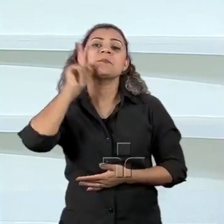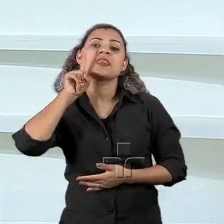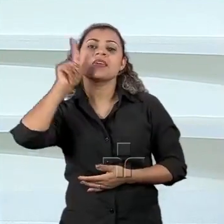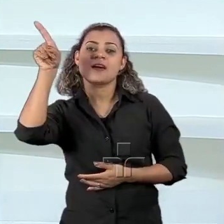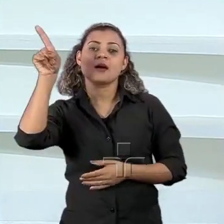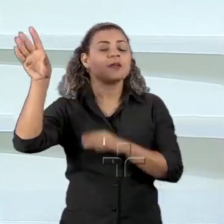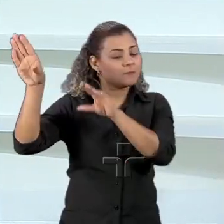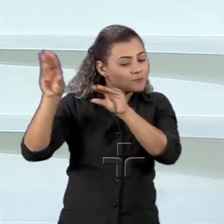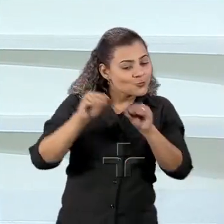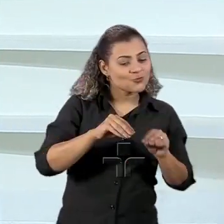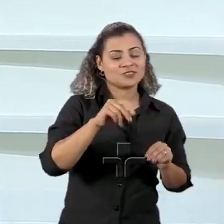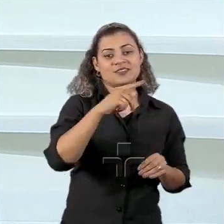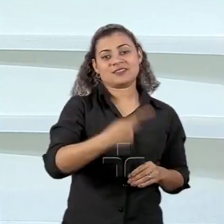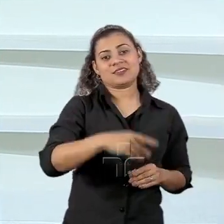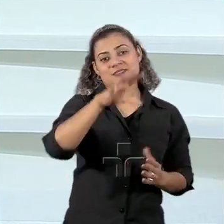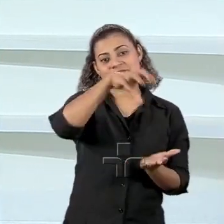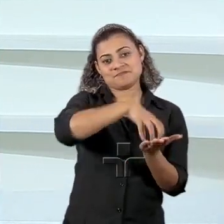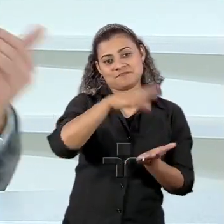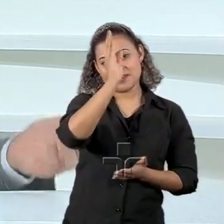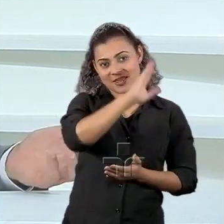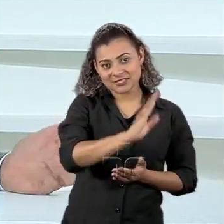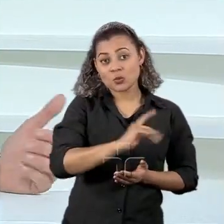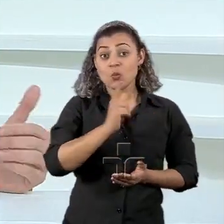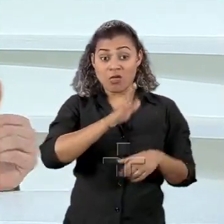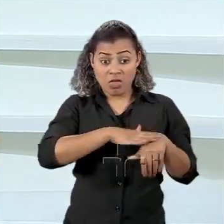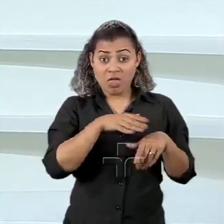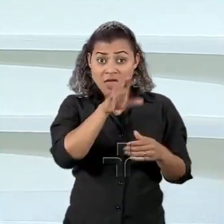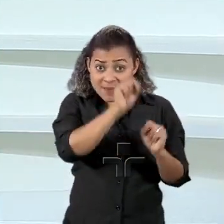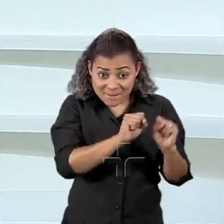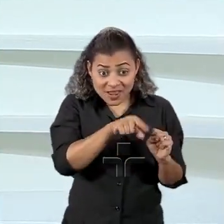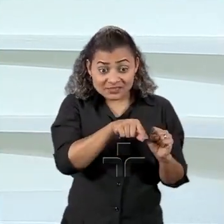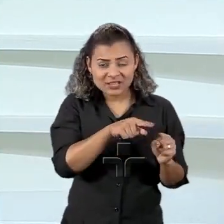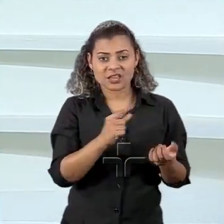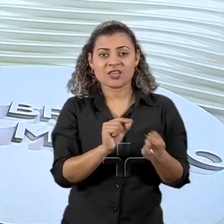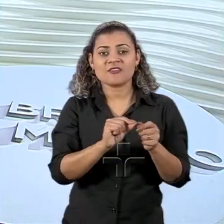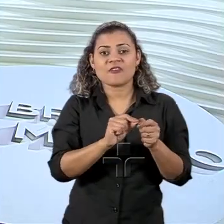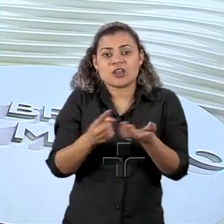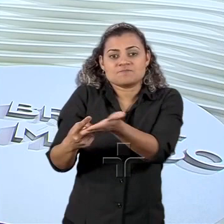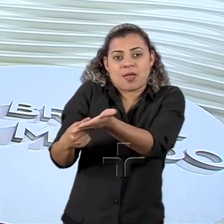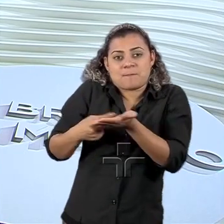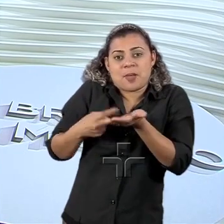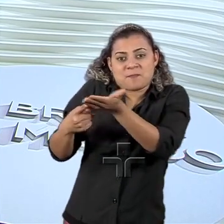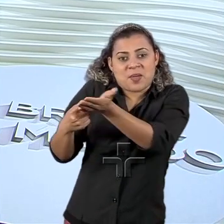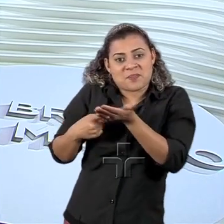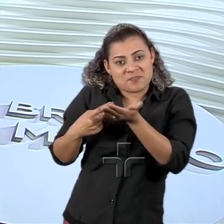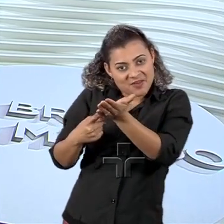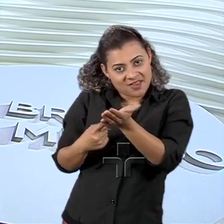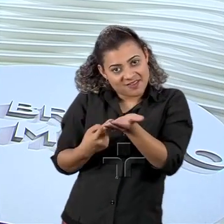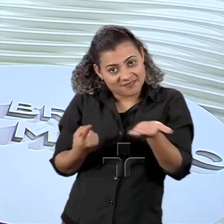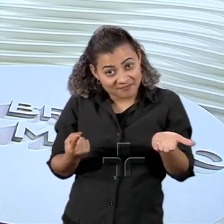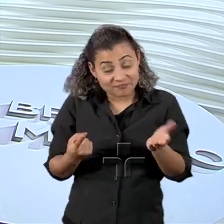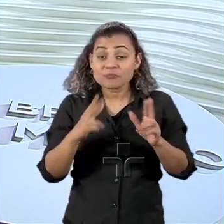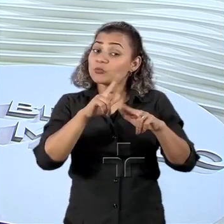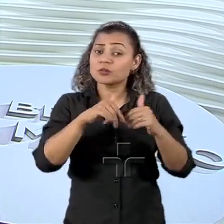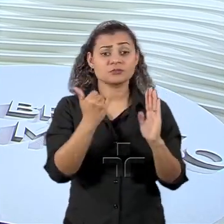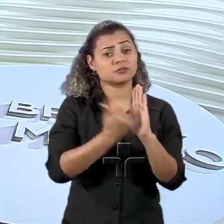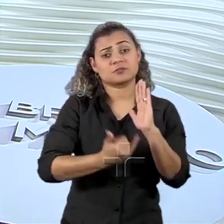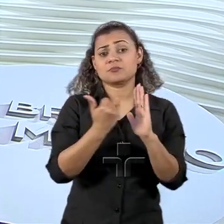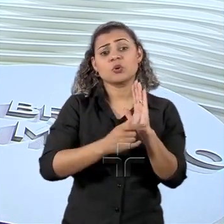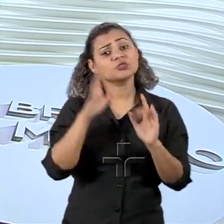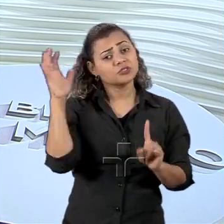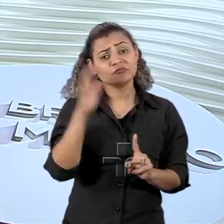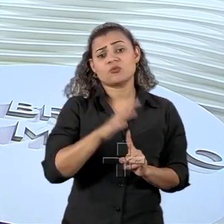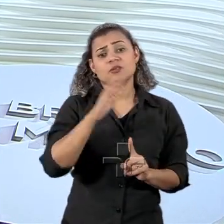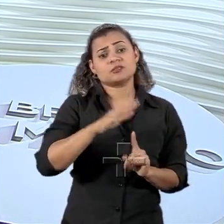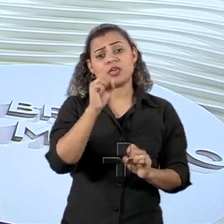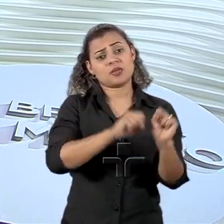comércio com os Estados Unidos é um comércio manufatureiro e intrafirma. Então, a imposição de tarifas vai afetar justamente as empresas americanas.